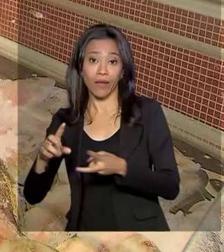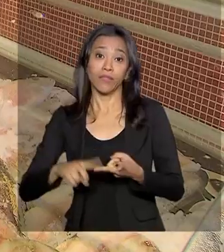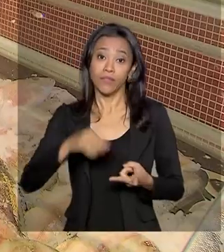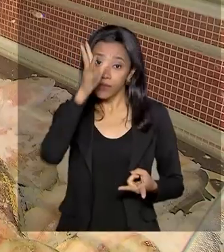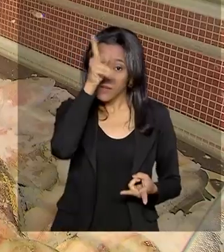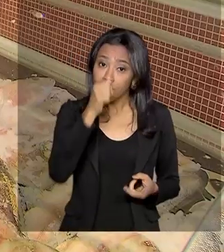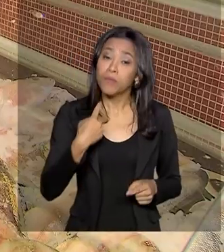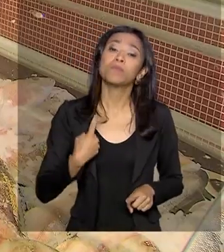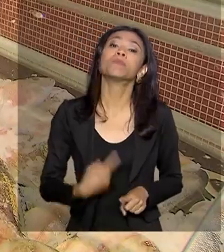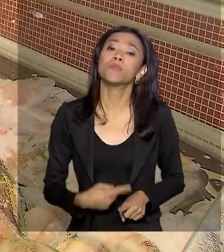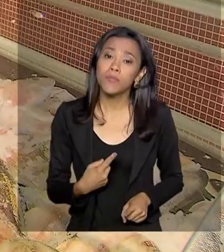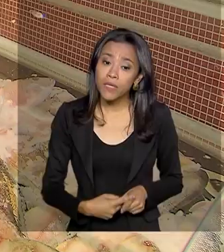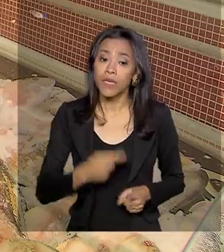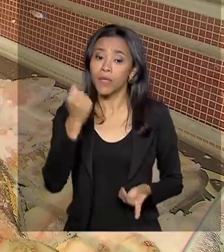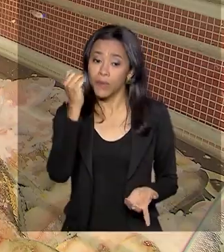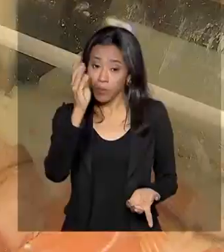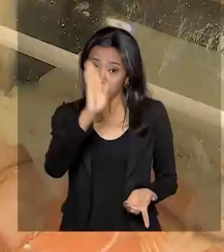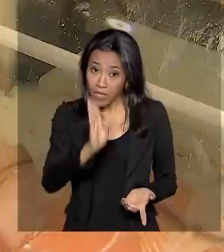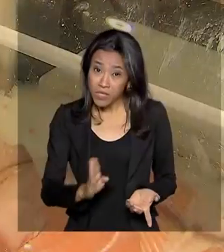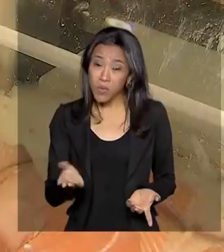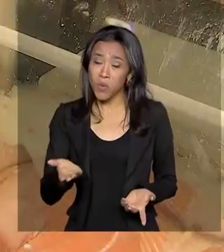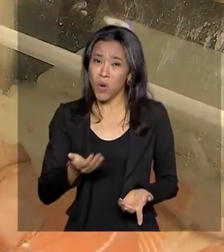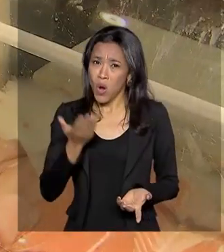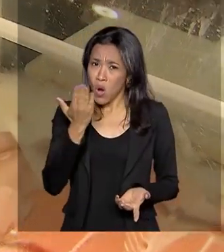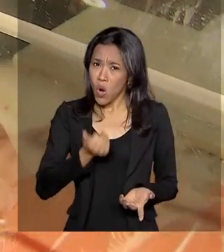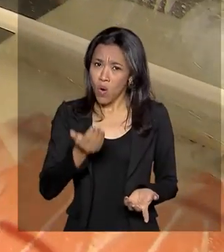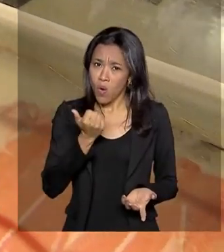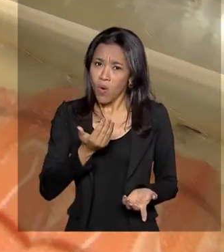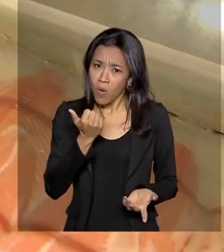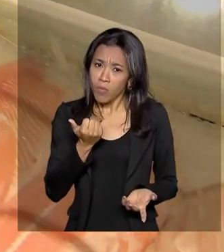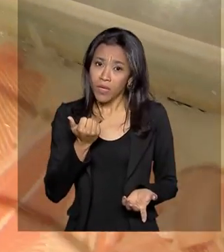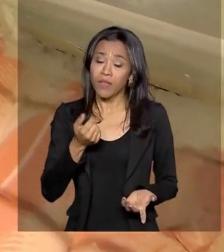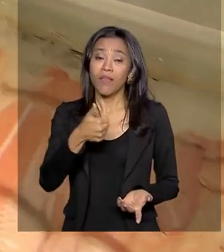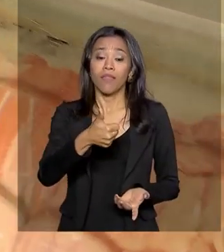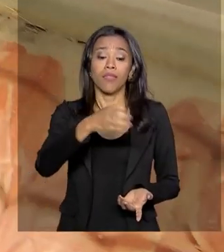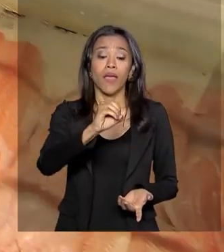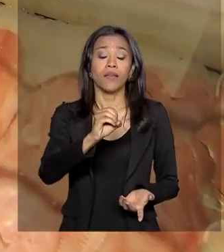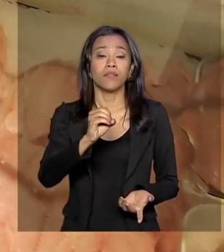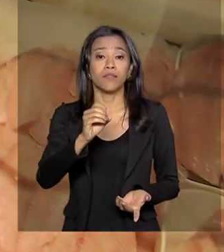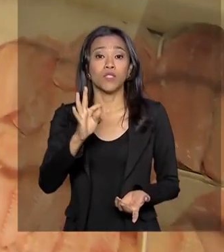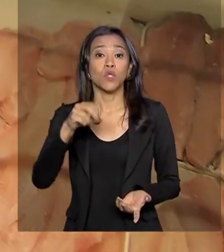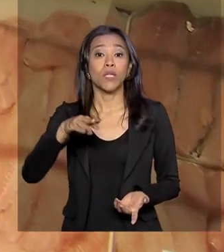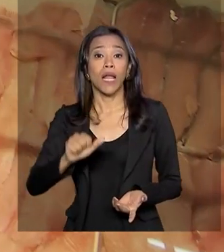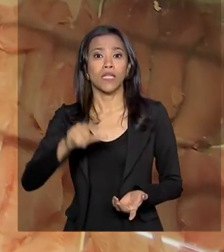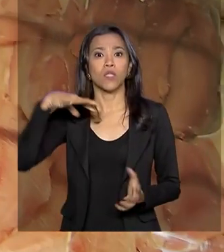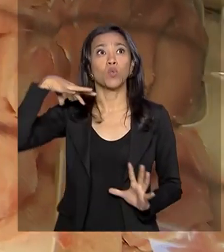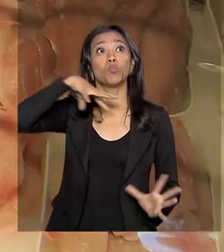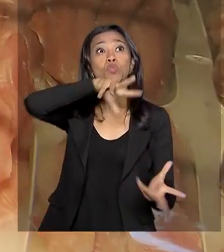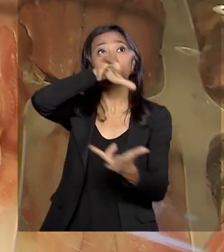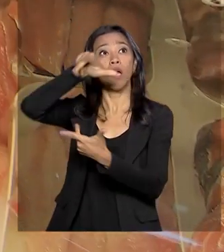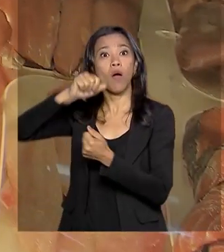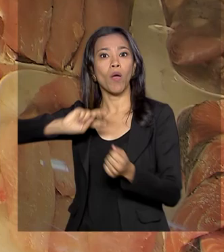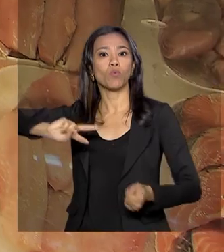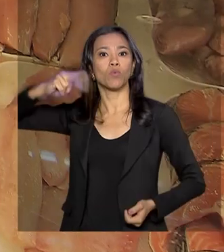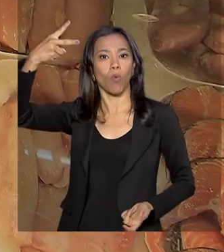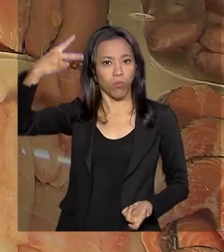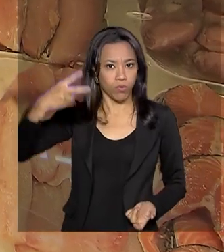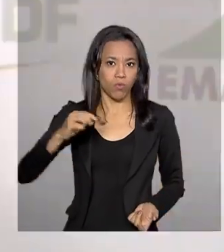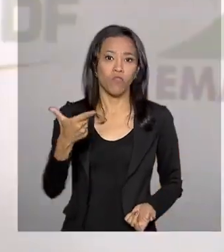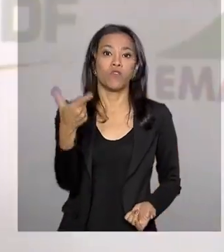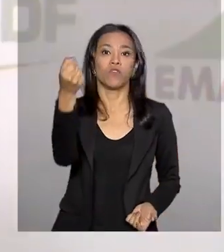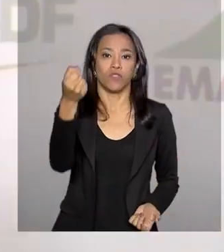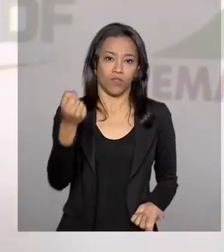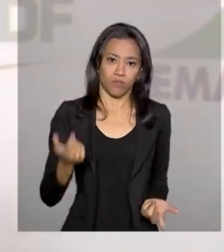de ave? Por que o brasileiro consome 10 quilos de pescado por ano, quando a média mundial é o dobro, 20